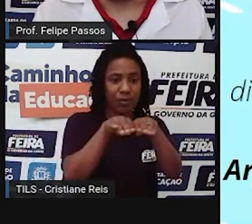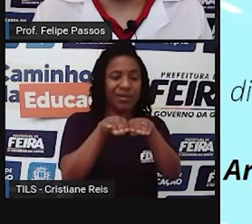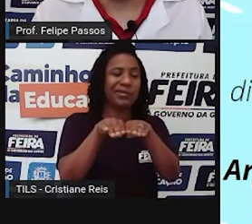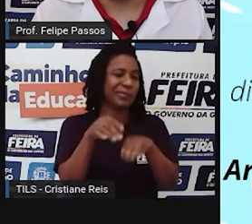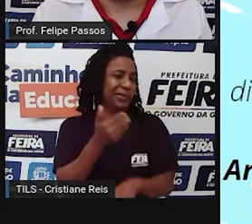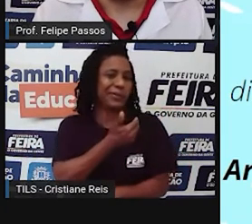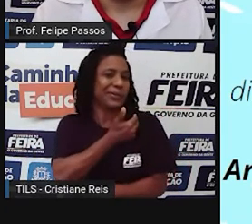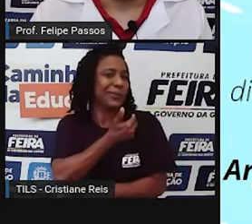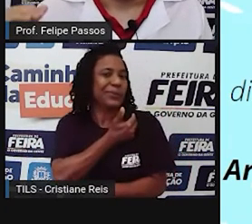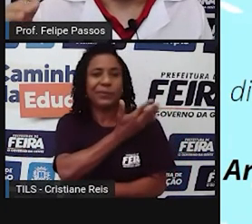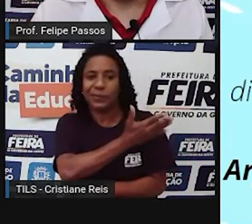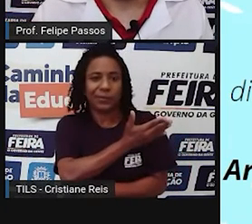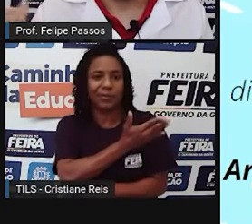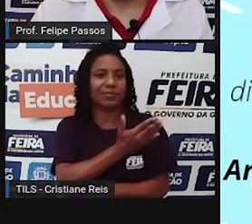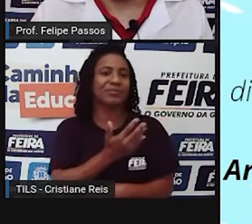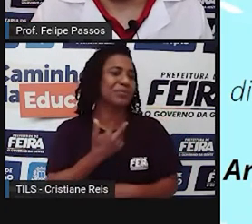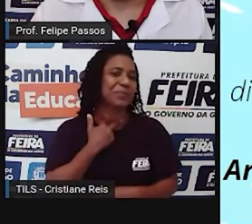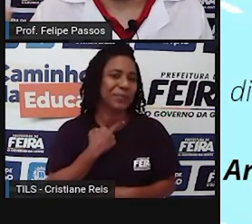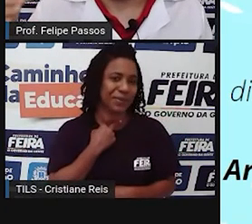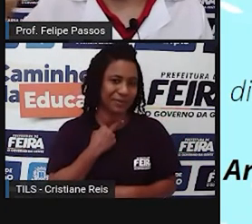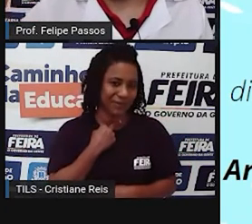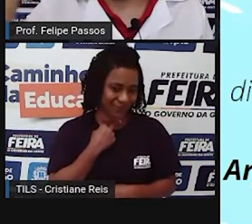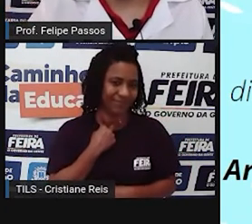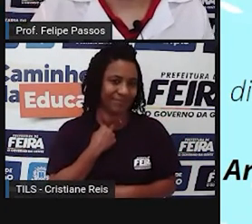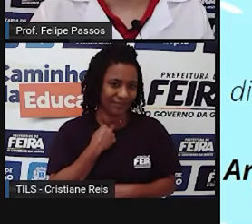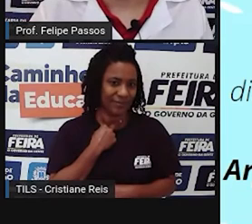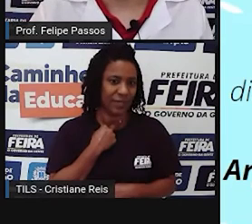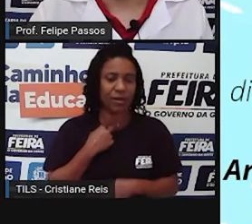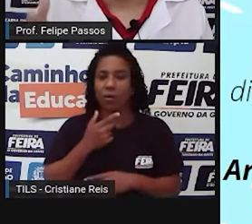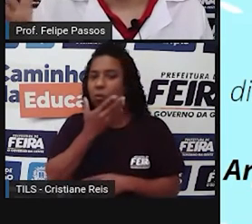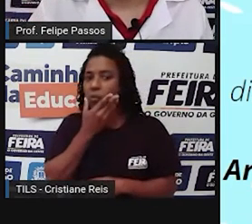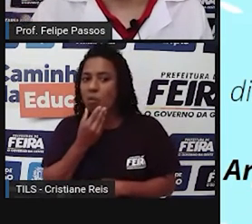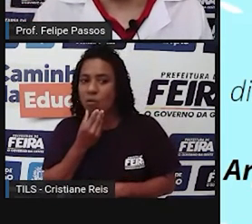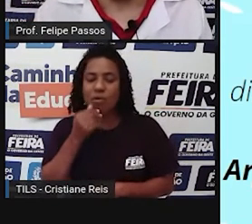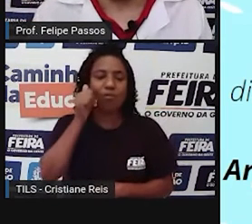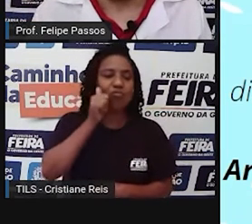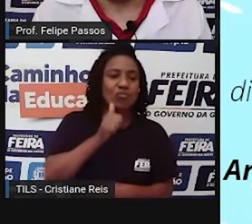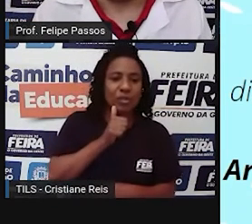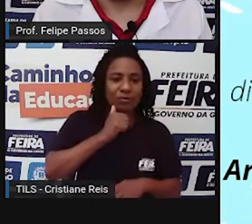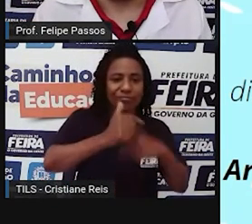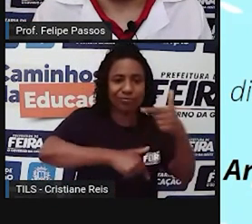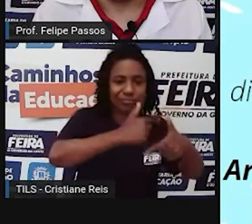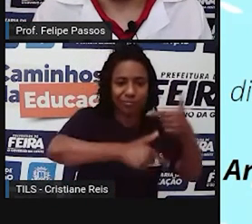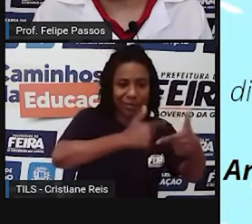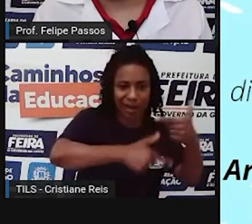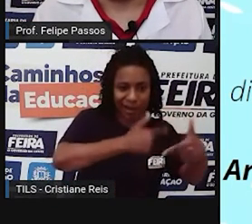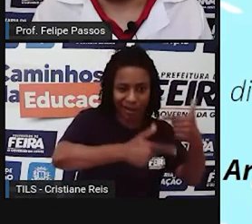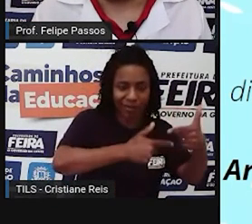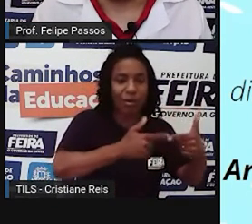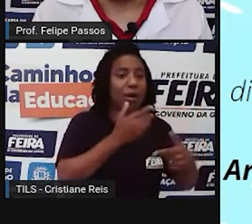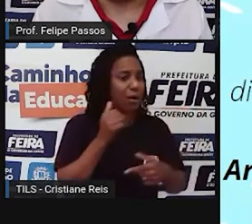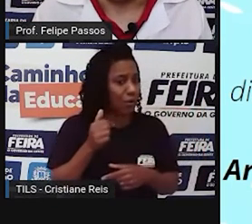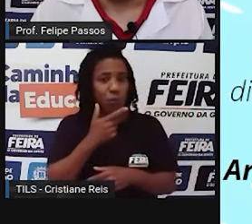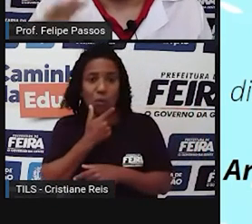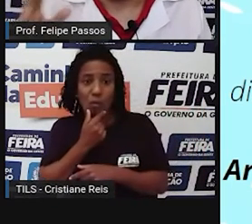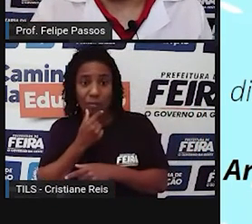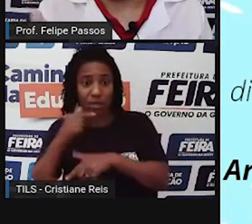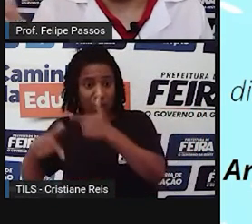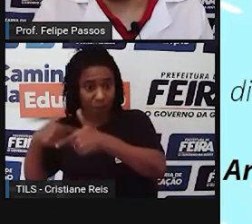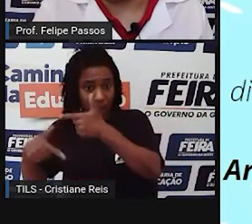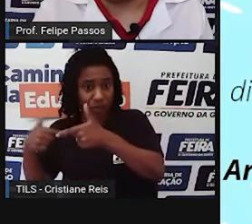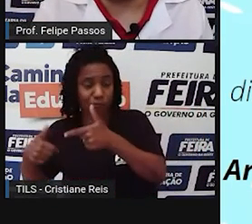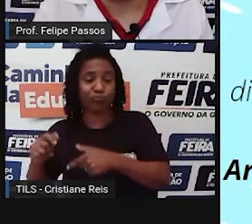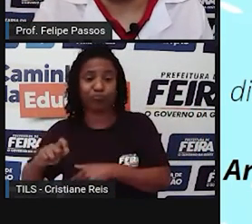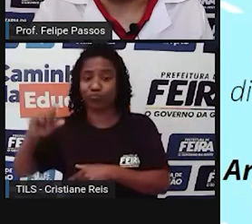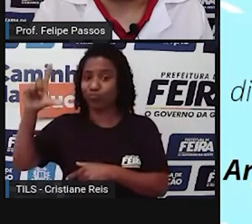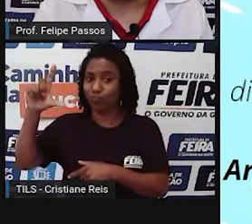faz o menor sentido um homem e uma mulher que fazem a mesma função e o homem receba mais do que a mulher. Não faz sentido. E a gente